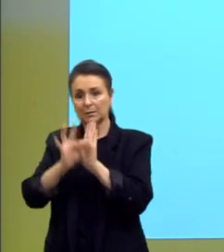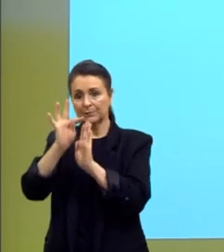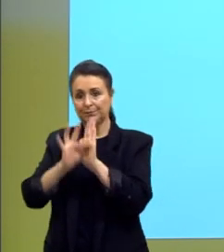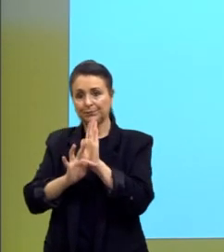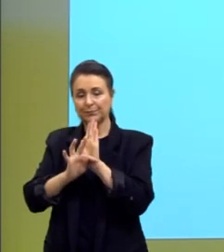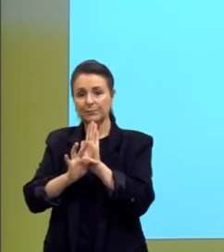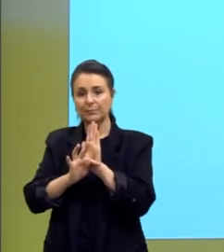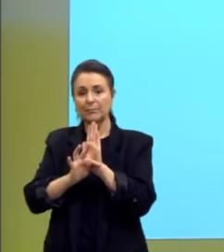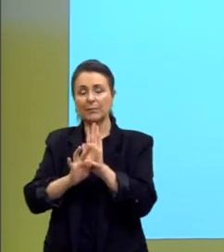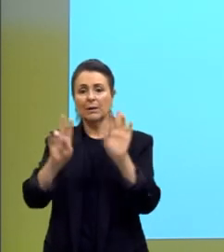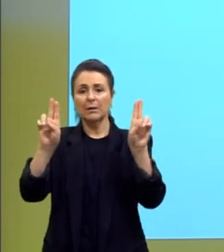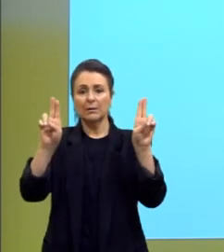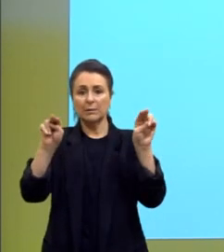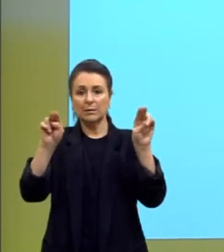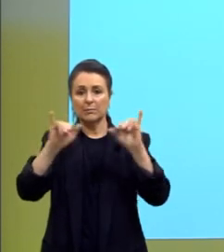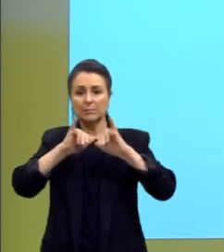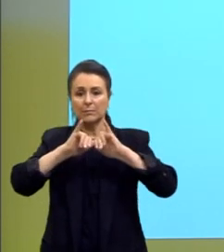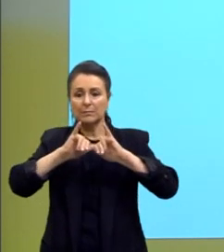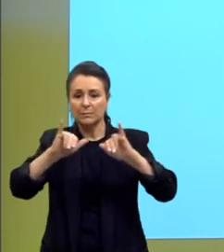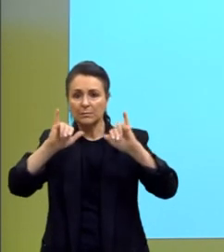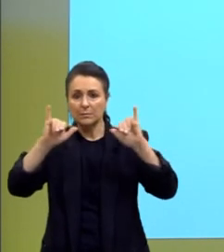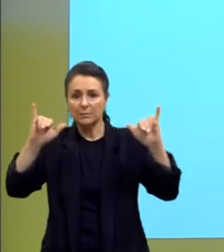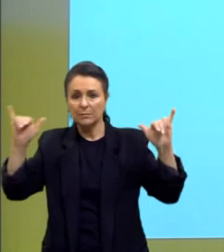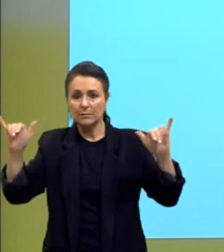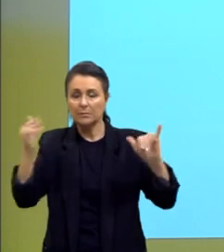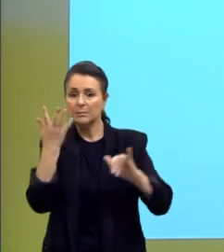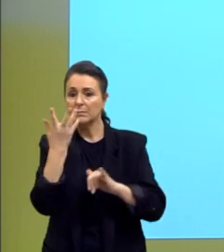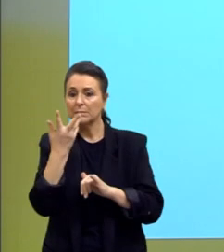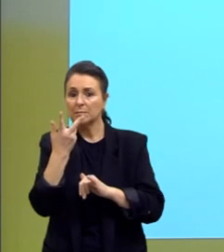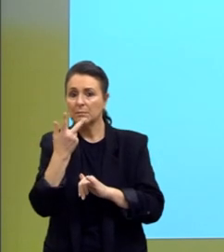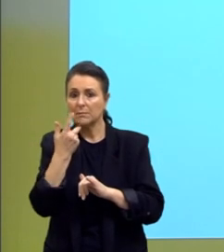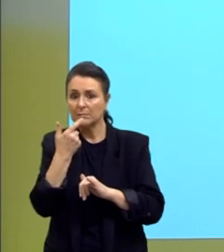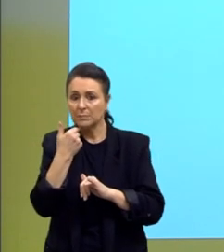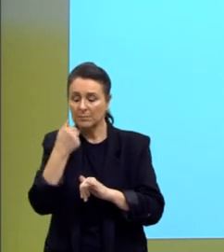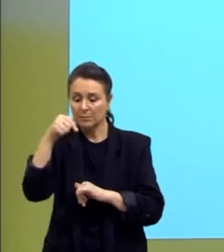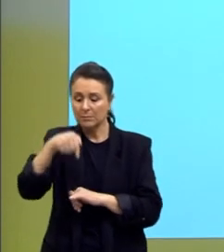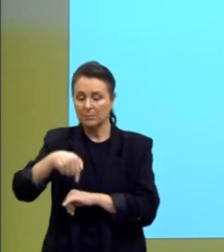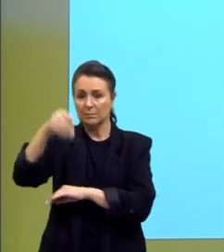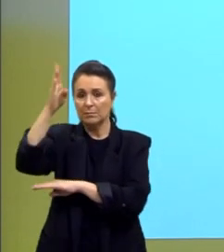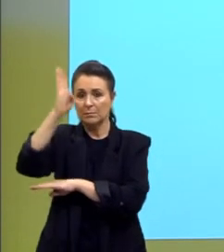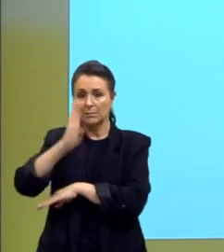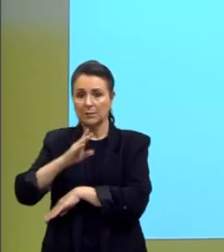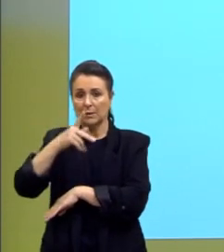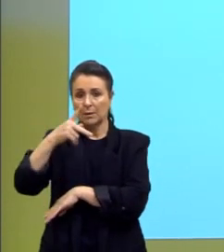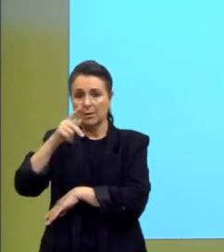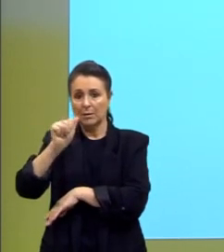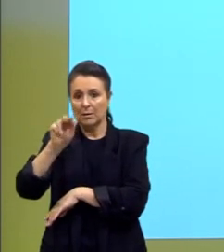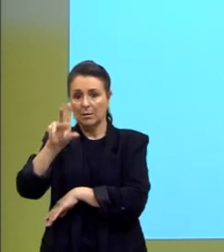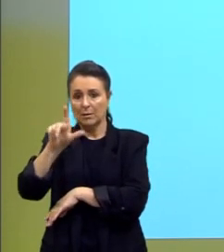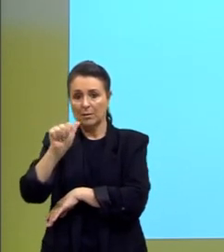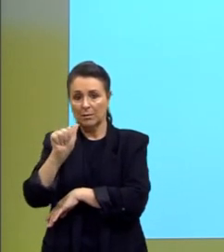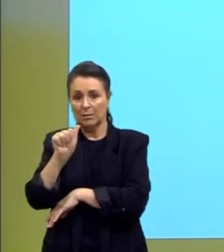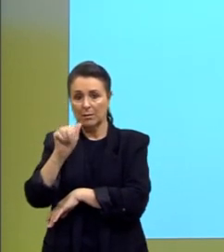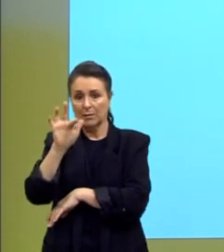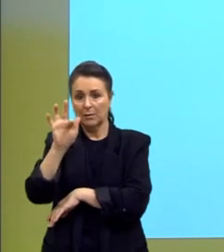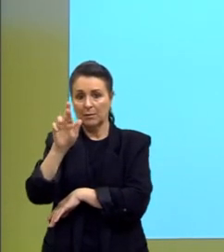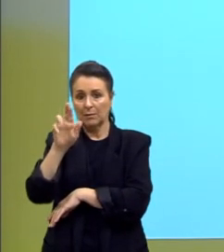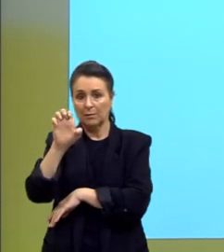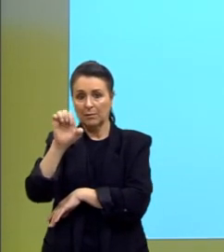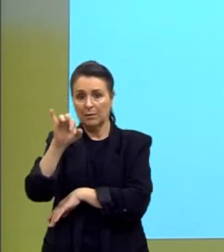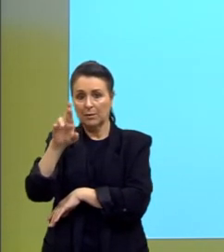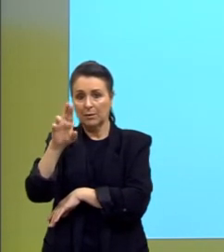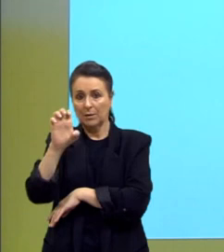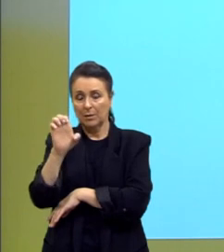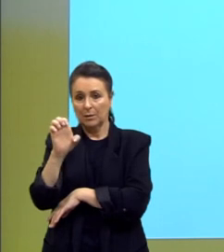da temática publicidade infantil em questão no Brasil. Ele é da Paula Laje Freire do